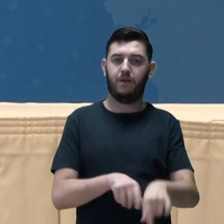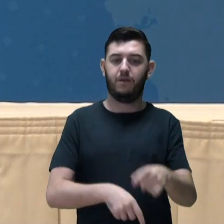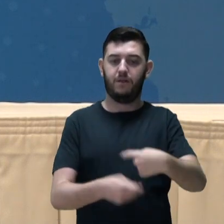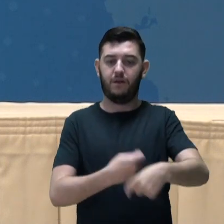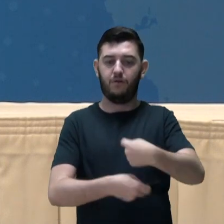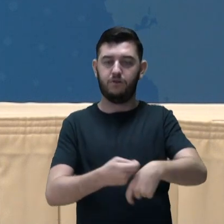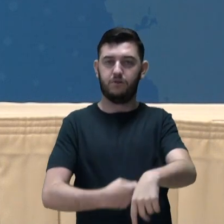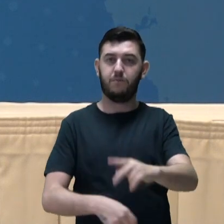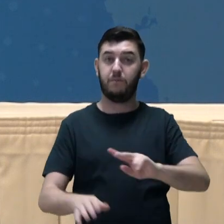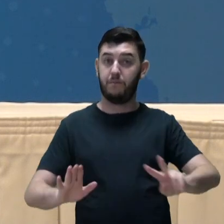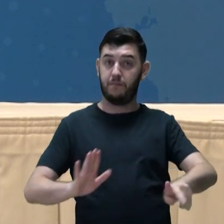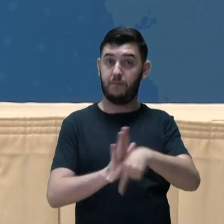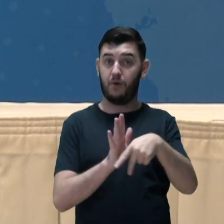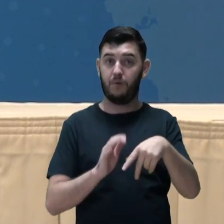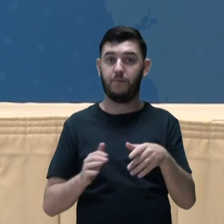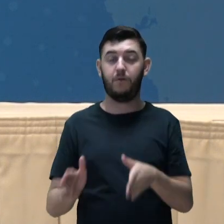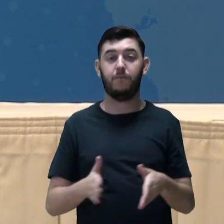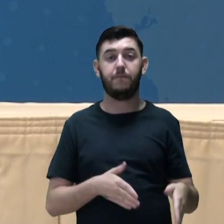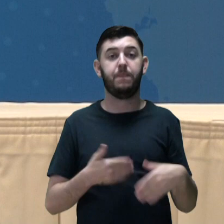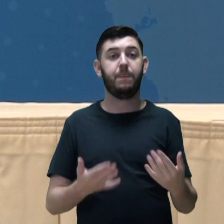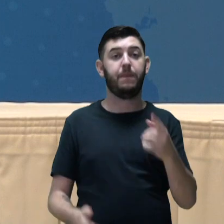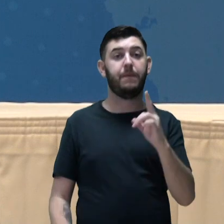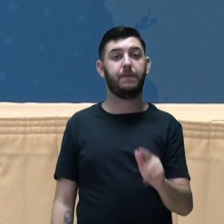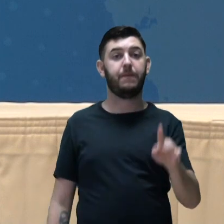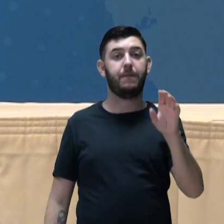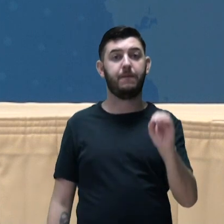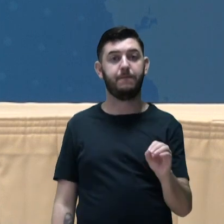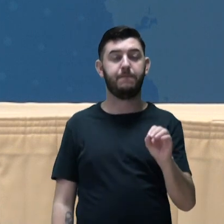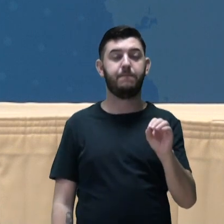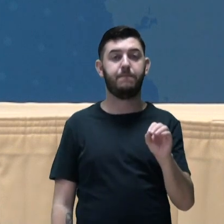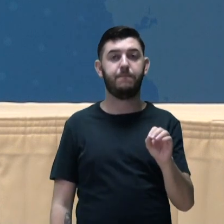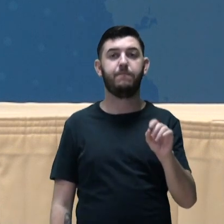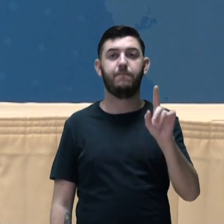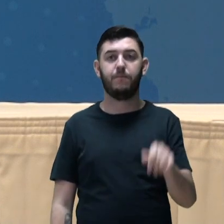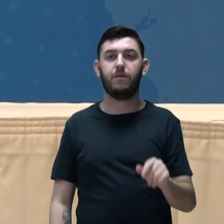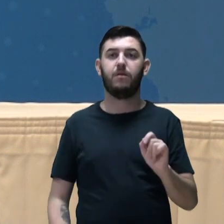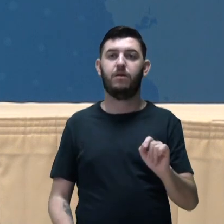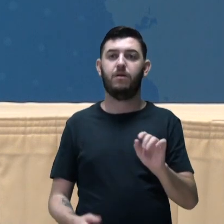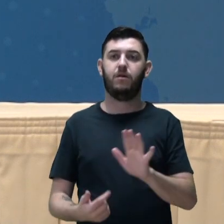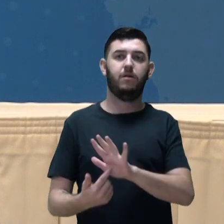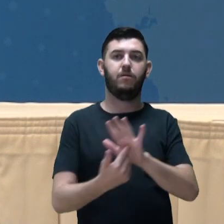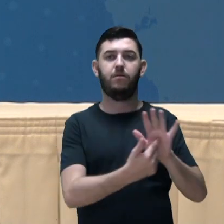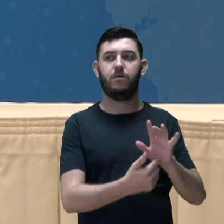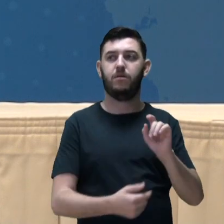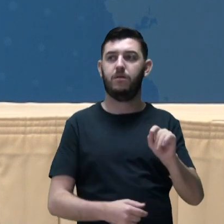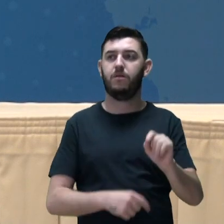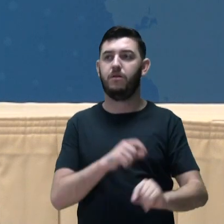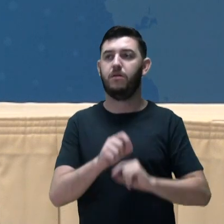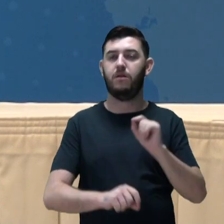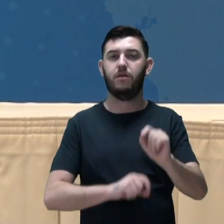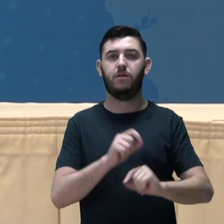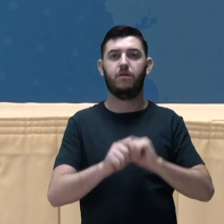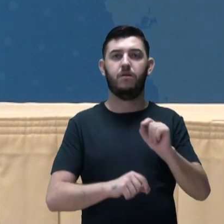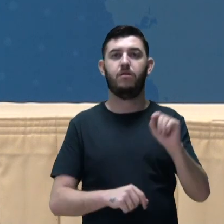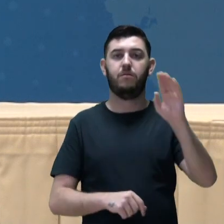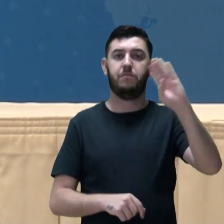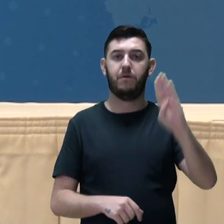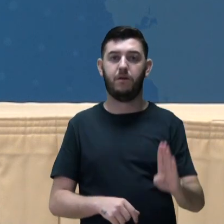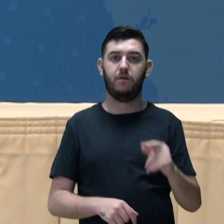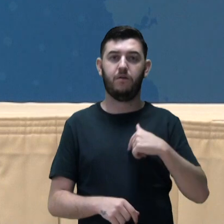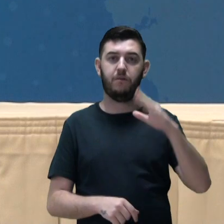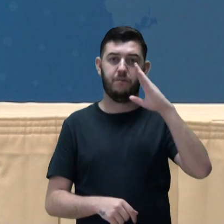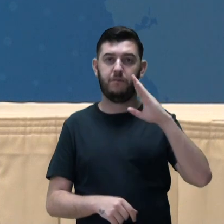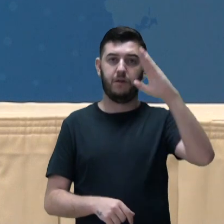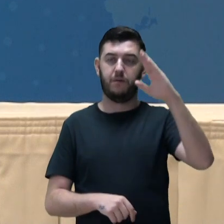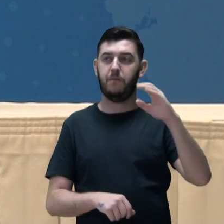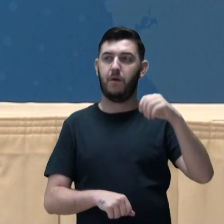E, segundo dados do próprio Monitor, que é um mecanismo do Fórum Mundial, em parceria com a ONU, o Brasil é